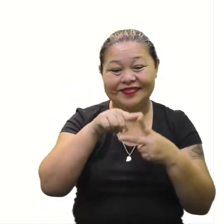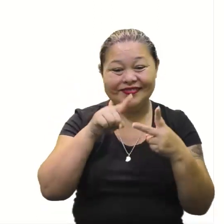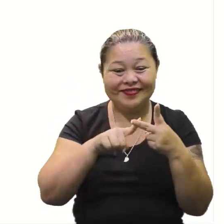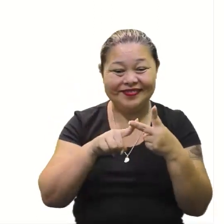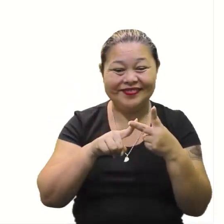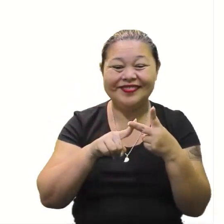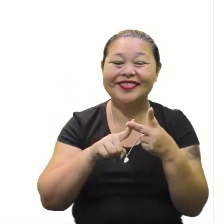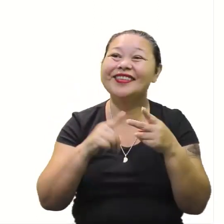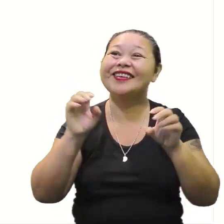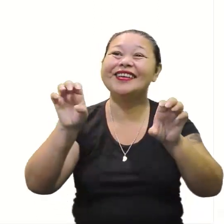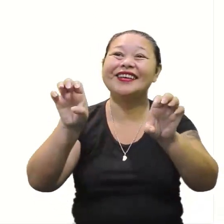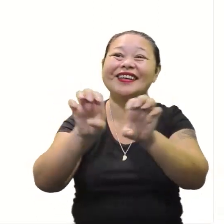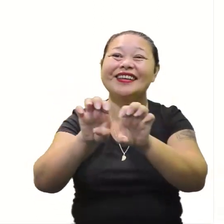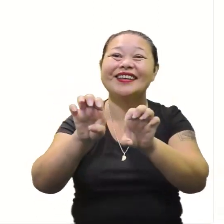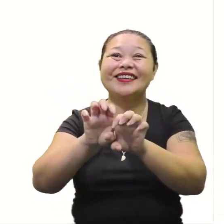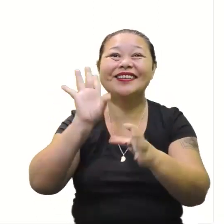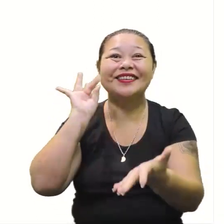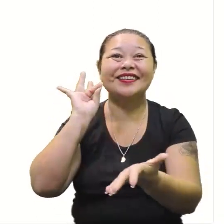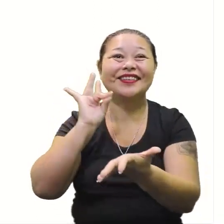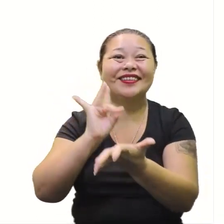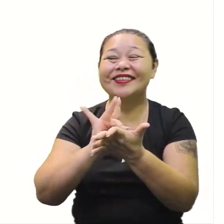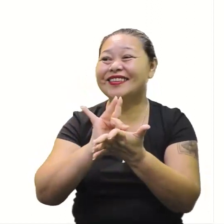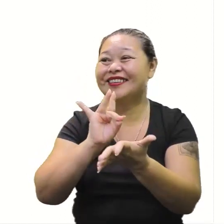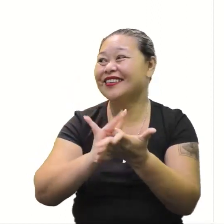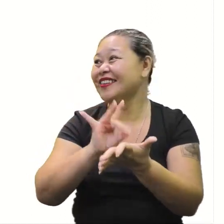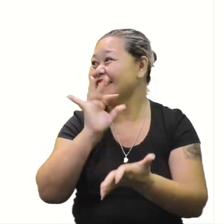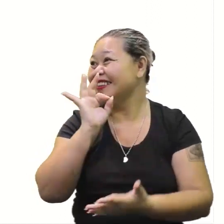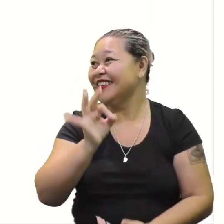tornam ela verdadeira.